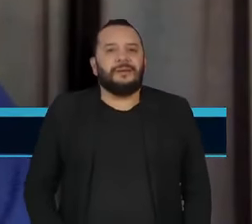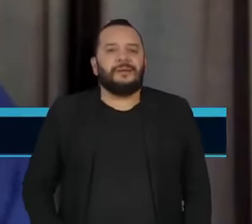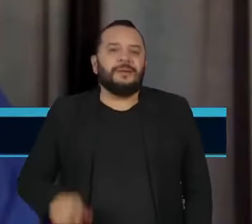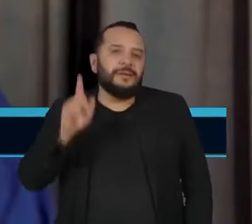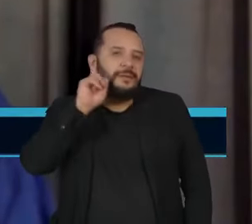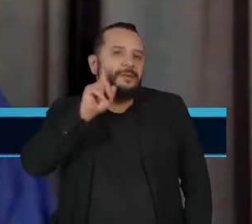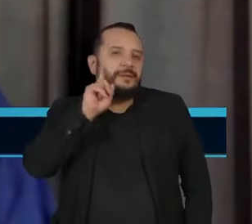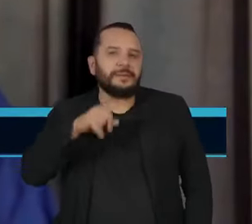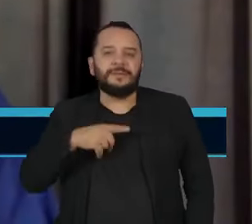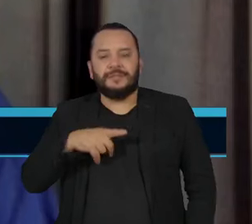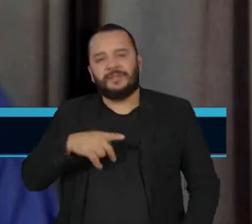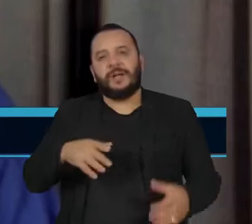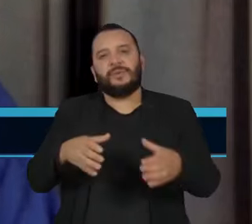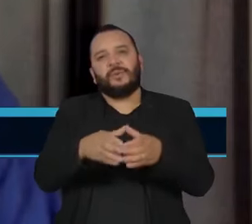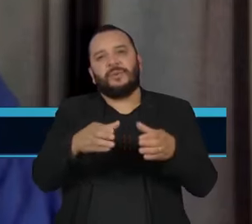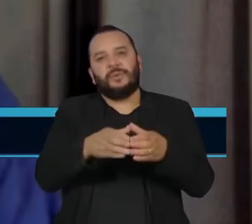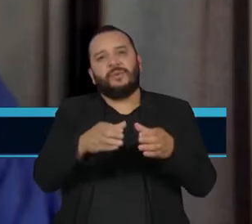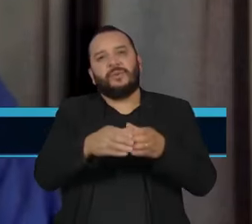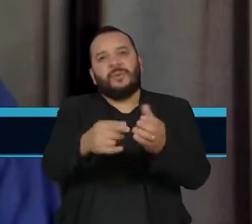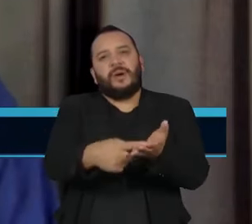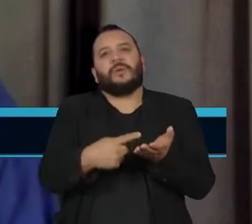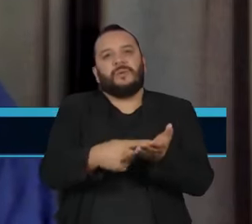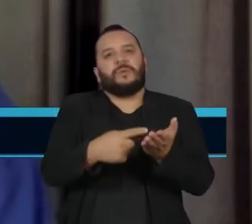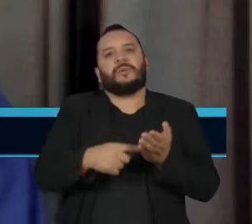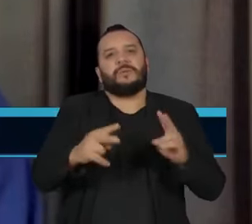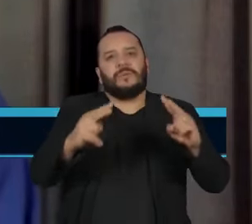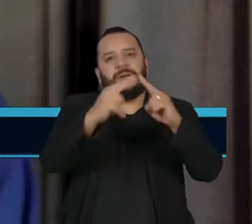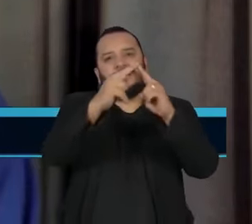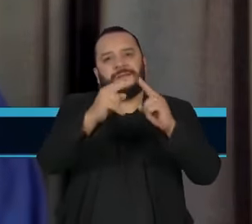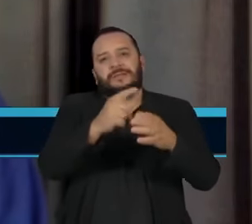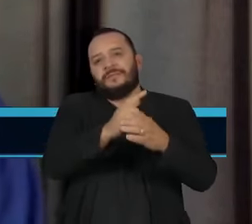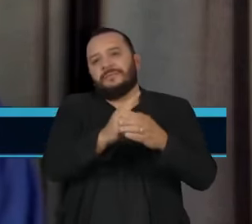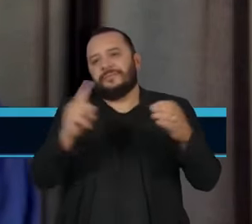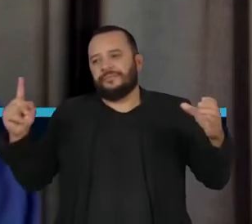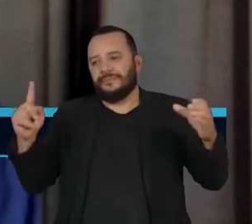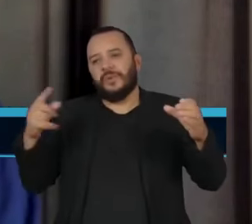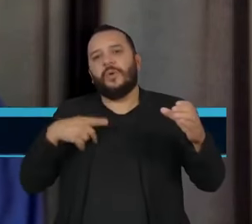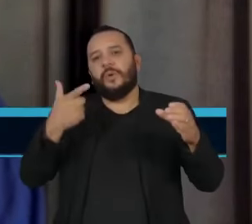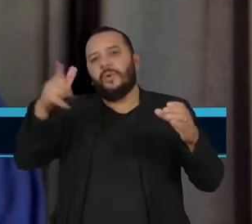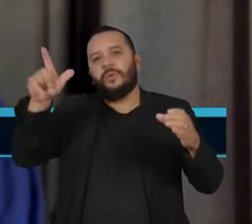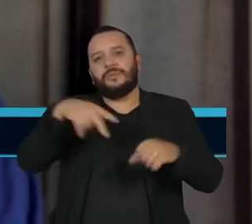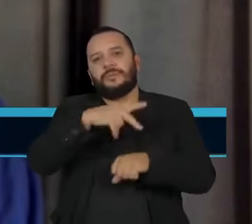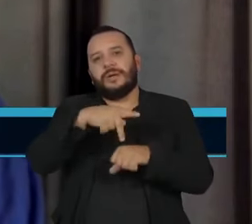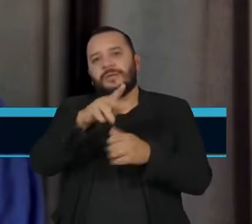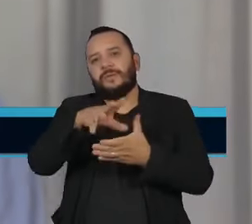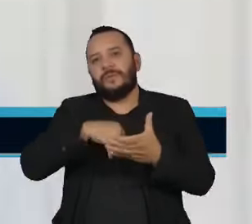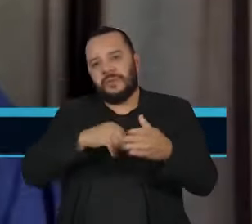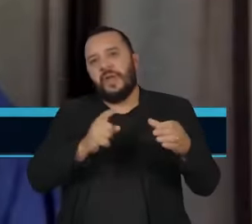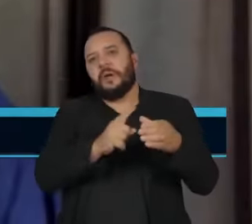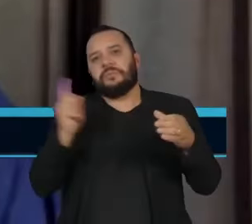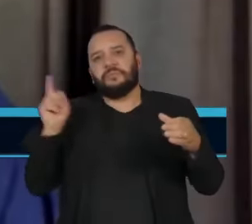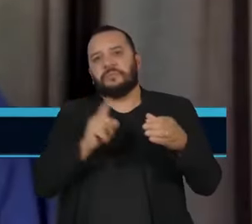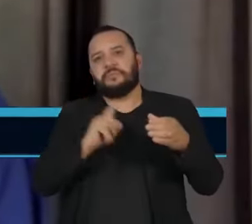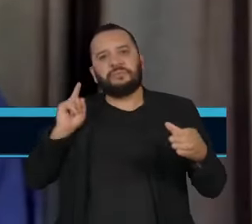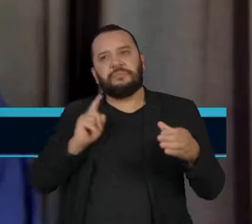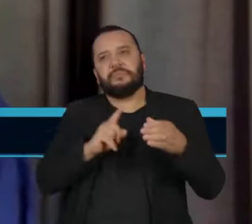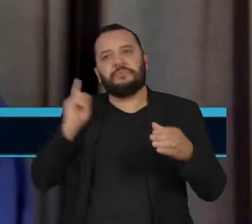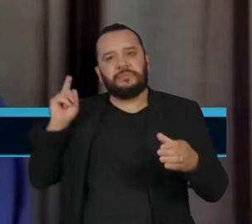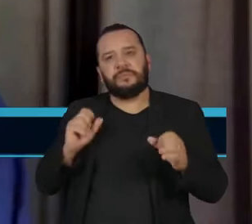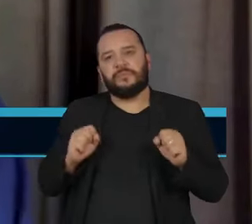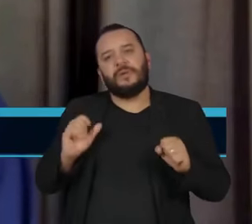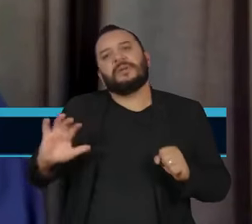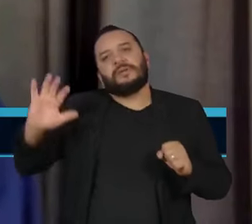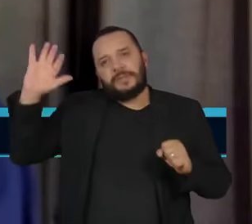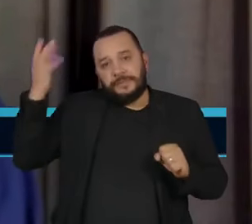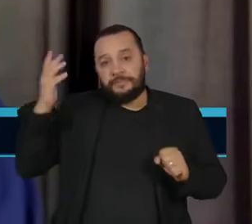essa possibilidade de outros países tomarem esse vácuo político que vai ser deixado pelos americanos. Agora o Brasil tem